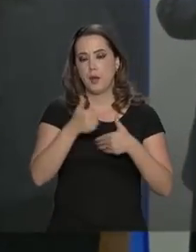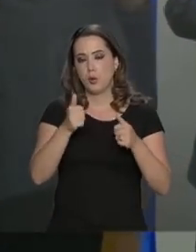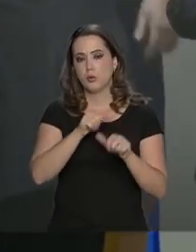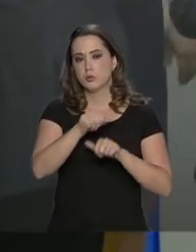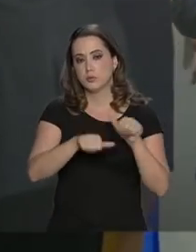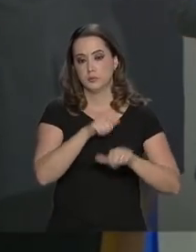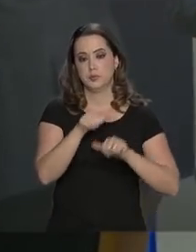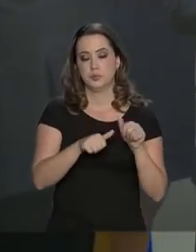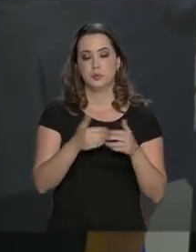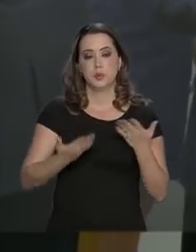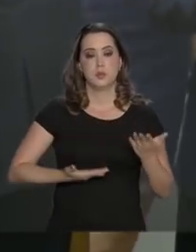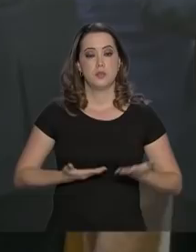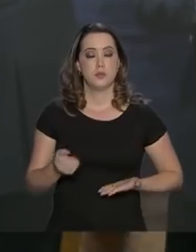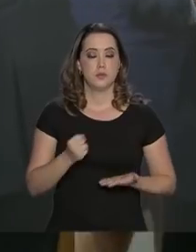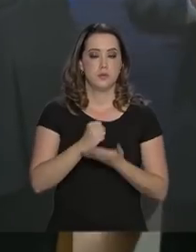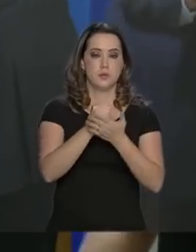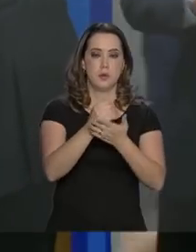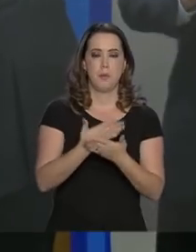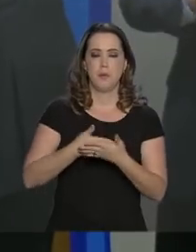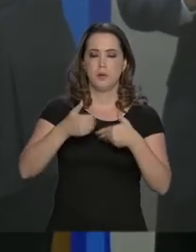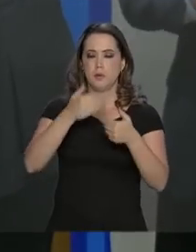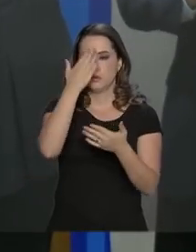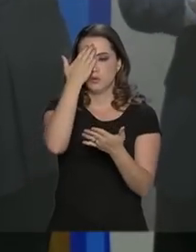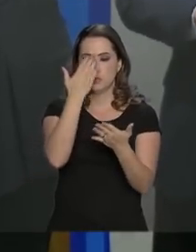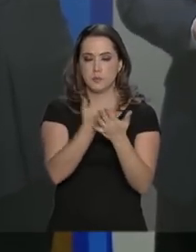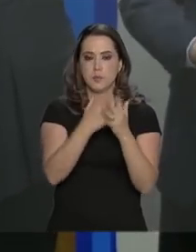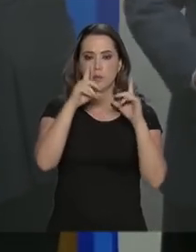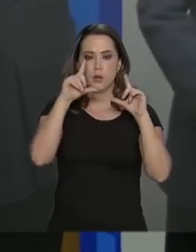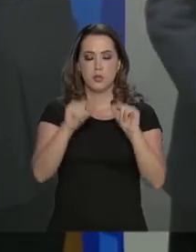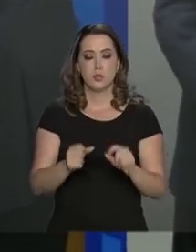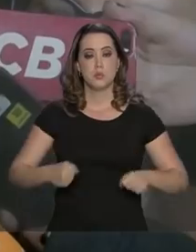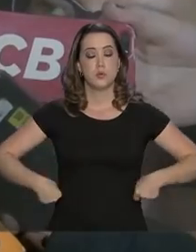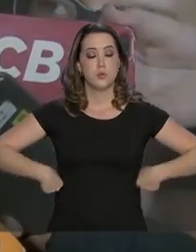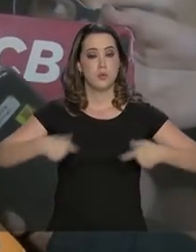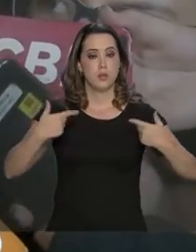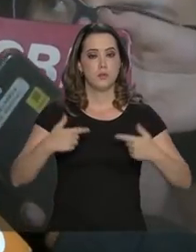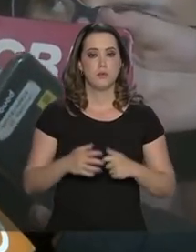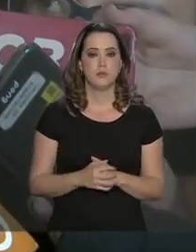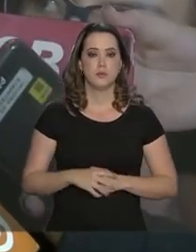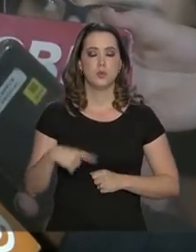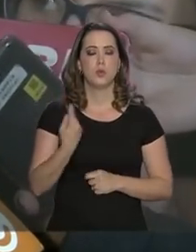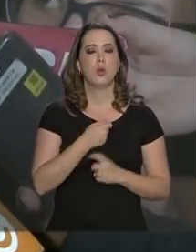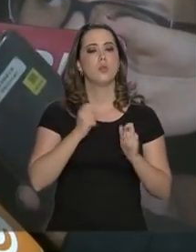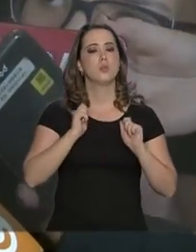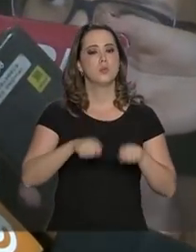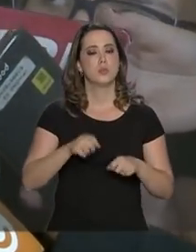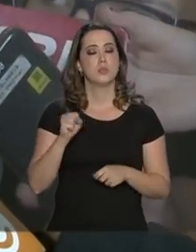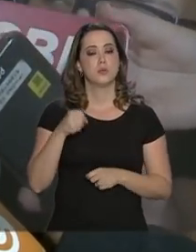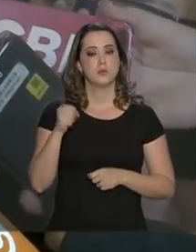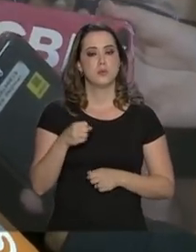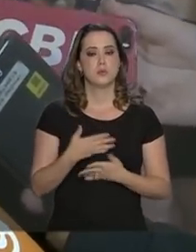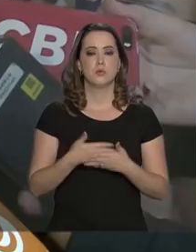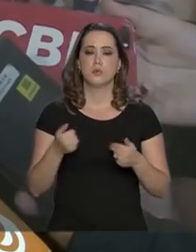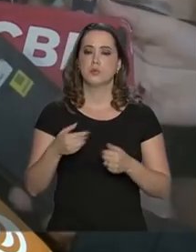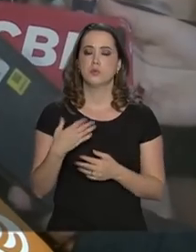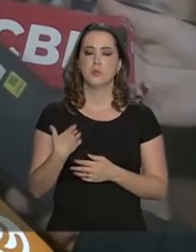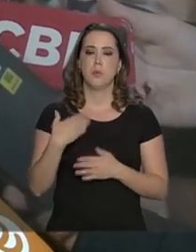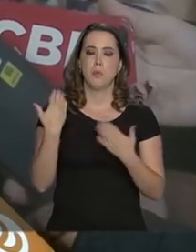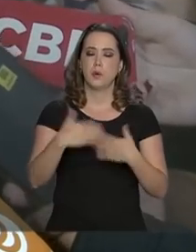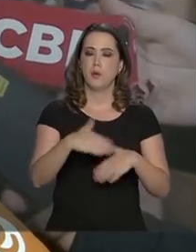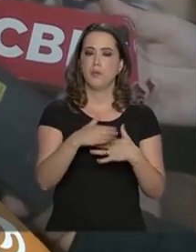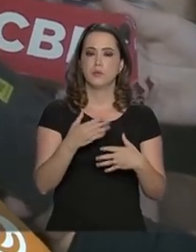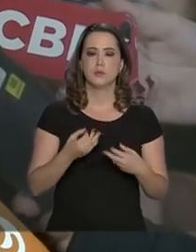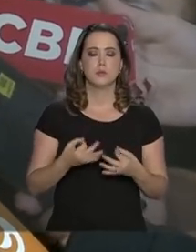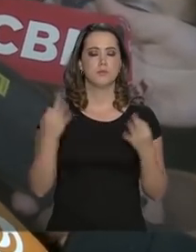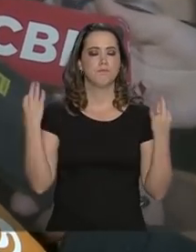presta ao país, aumentando a confiança e diminuindo custos. Nós podemos sim ter excelentes exames, ter